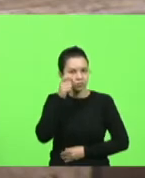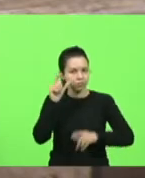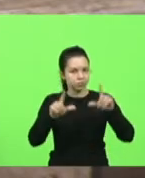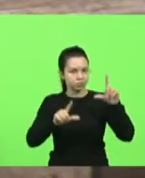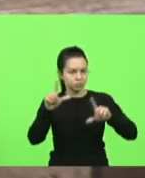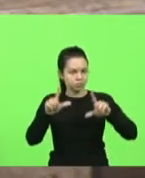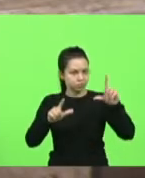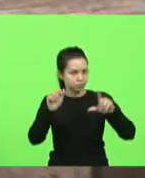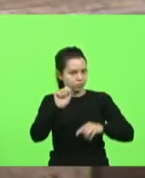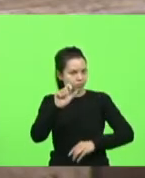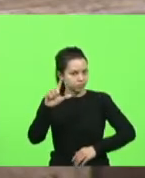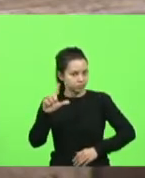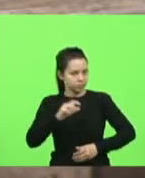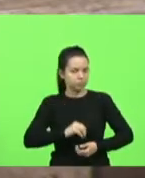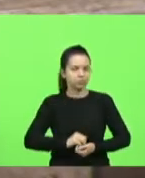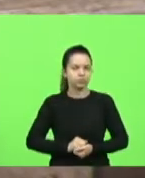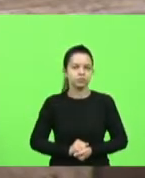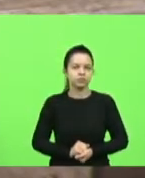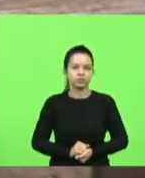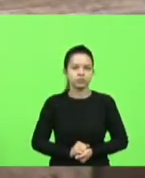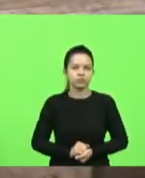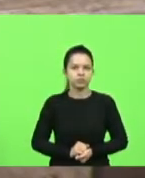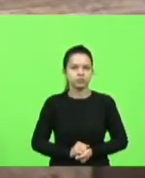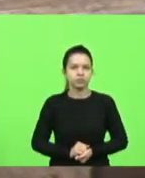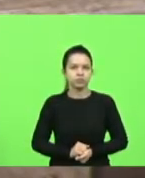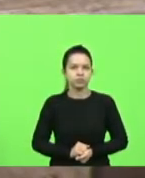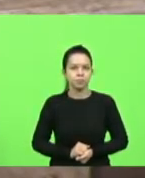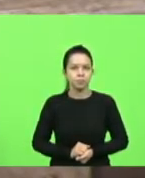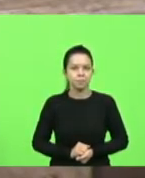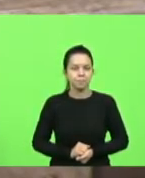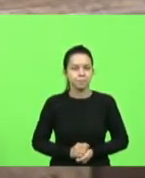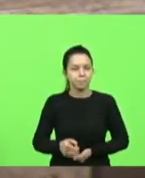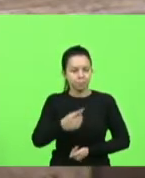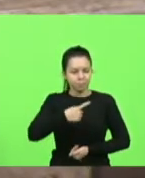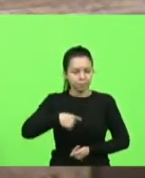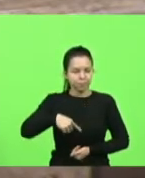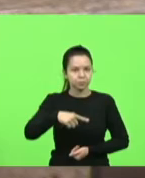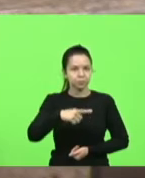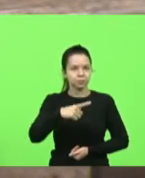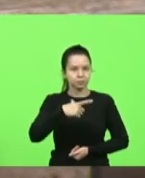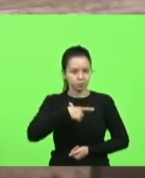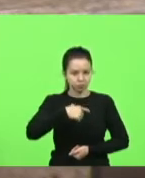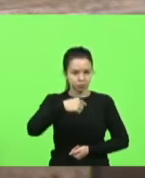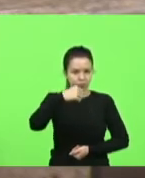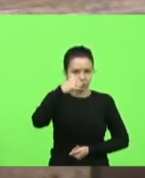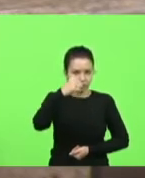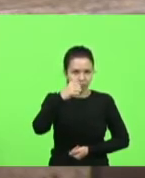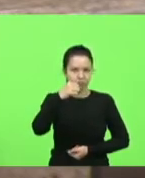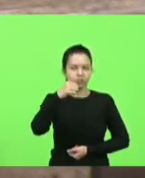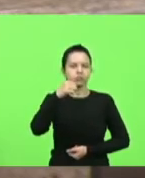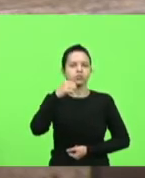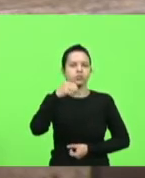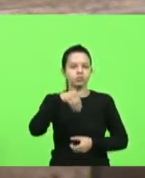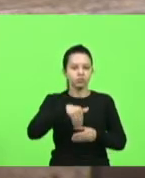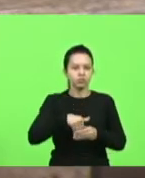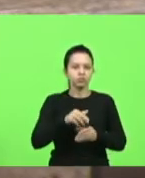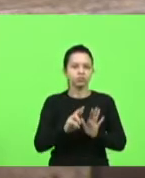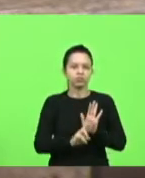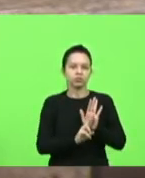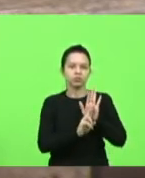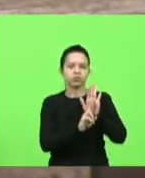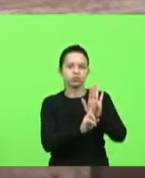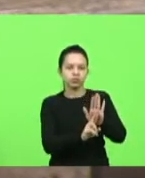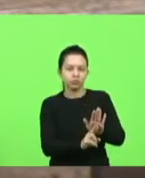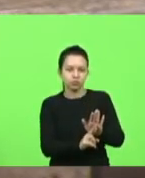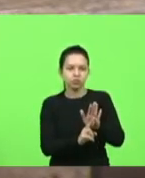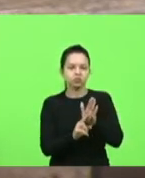pela TVA bom nós somos eleitos para representar uma parcela do